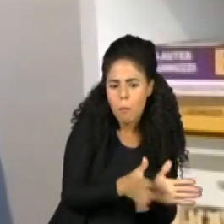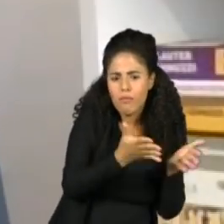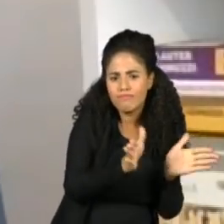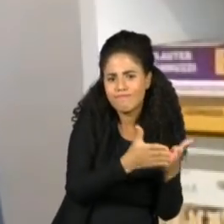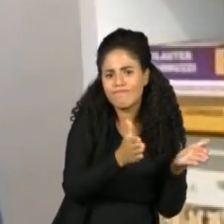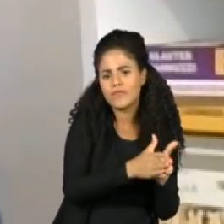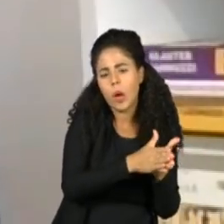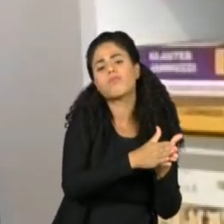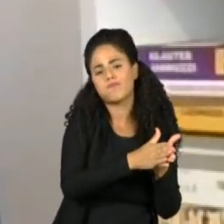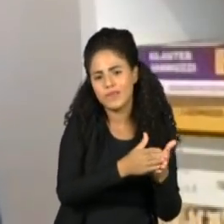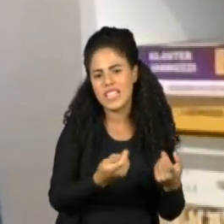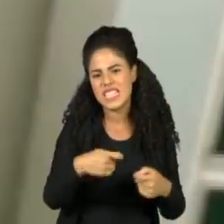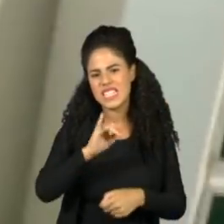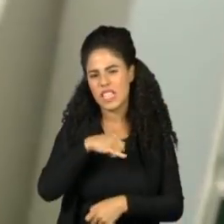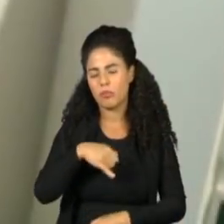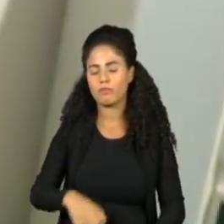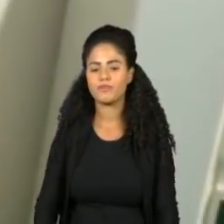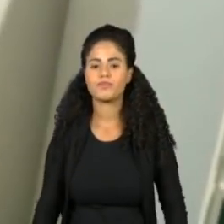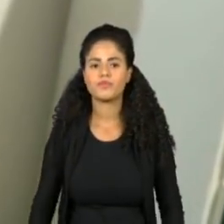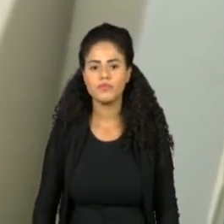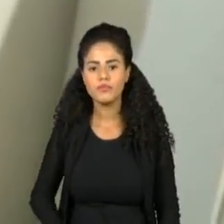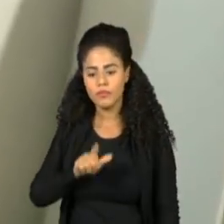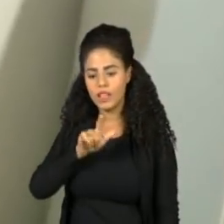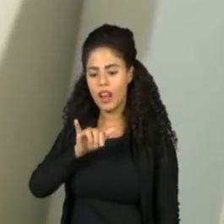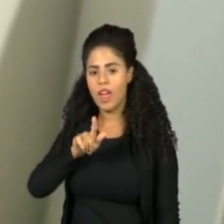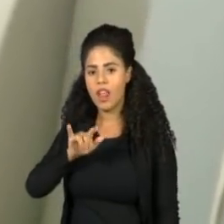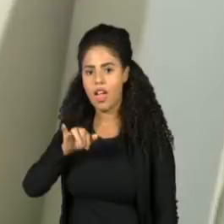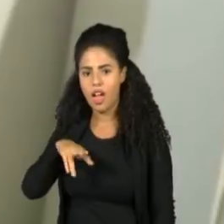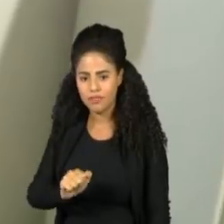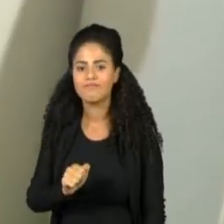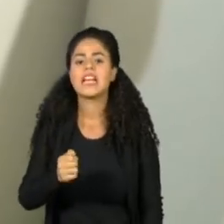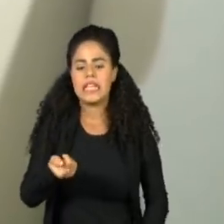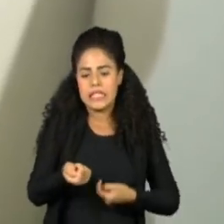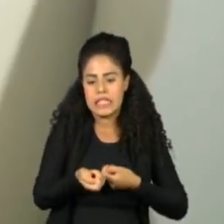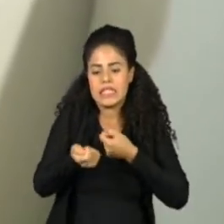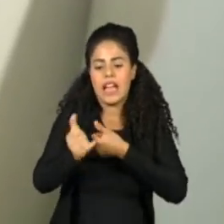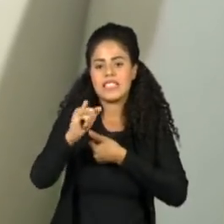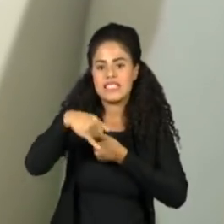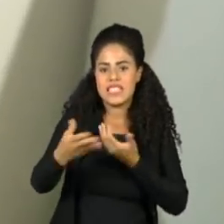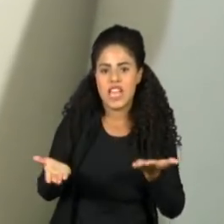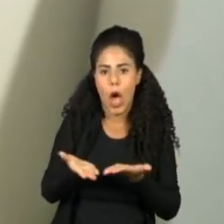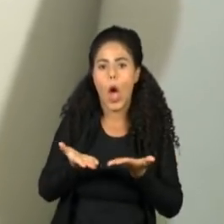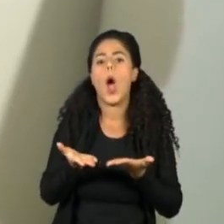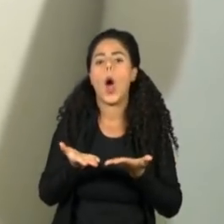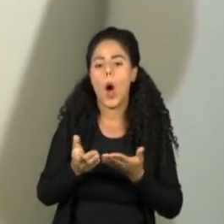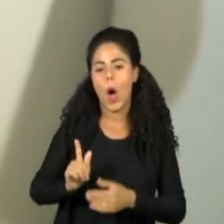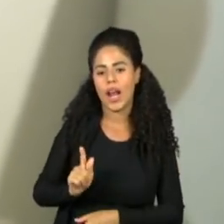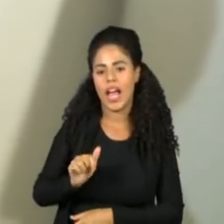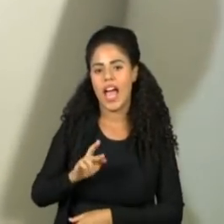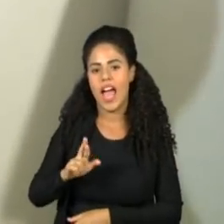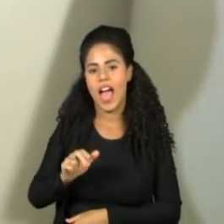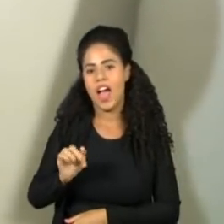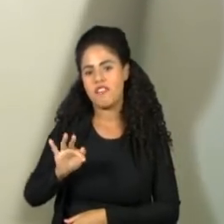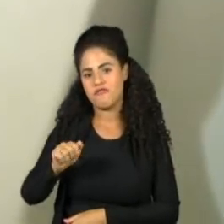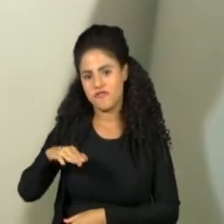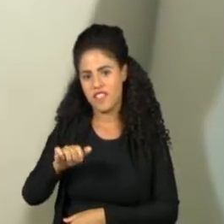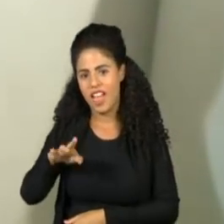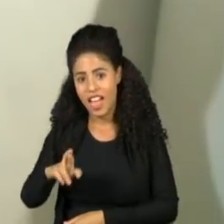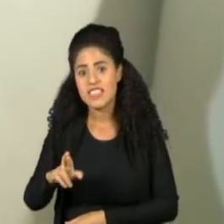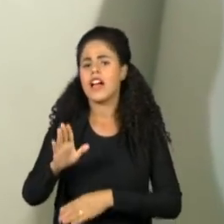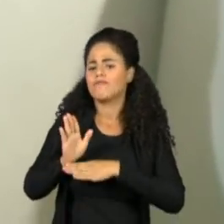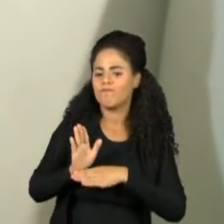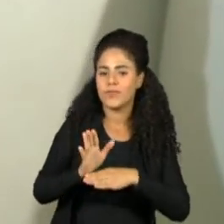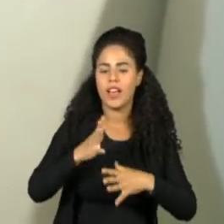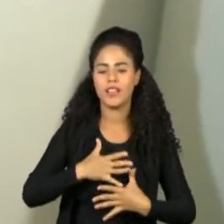vulnerabilidade que elas se encontram hoje. Liliane foi uma das beneficiadas nesta primeira etapa do Garrafa no Mar, o que proporcionou um